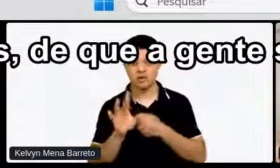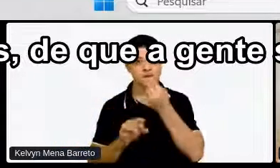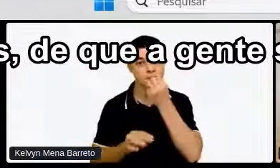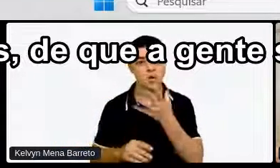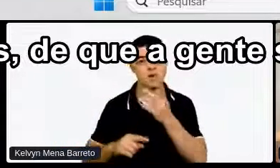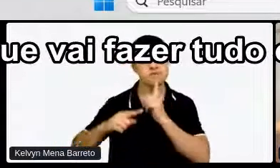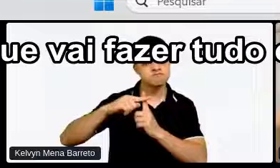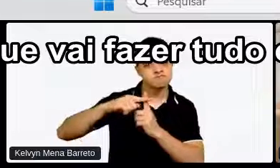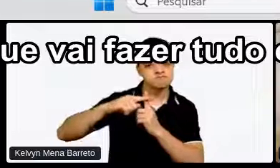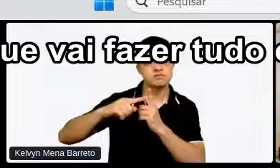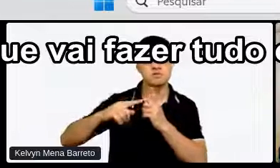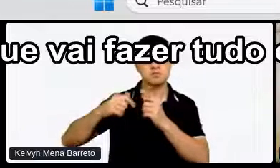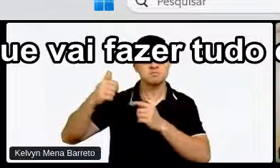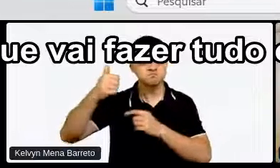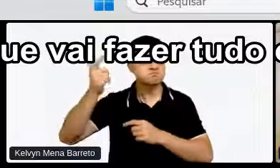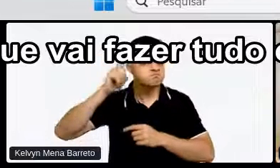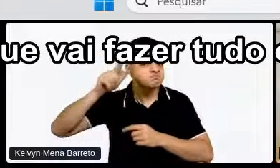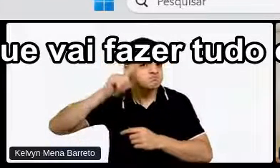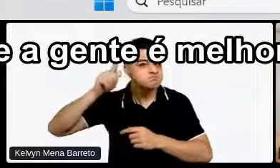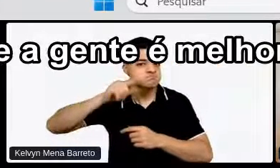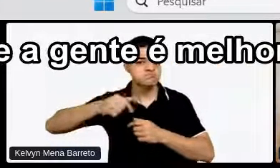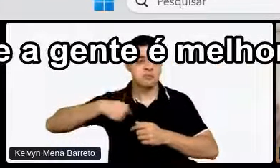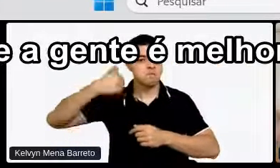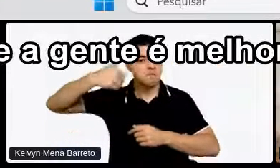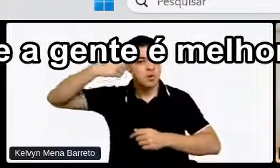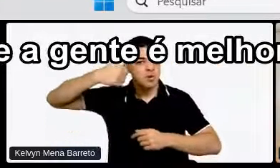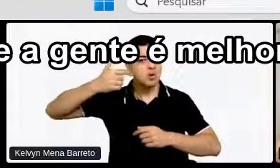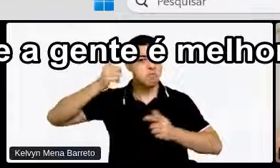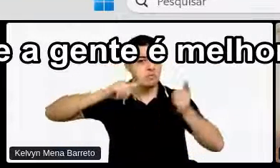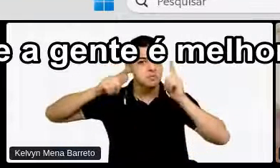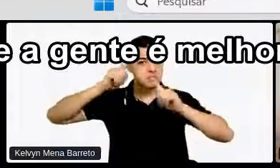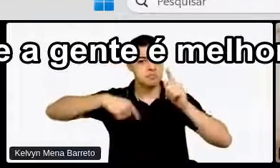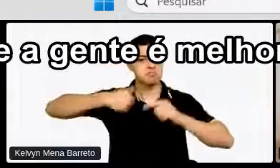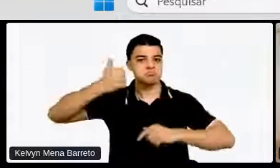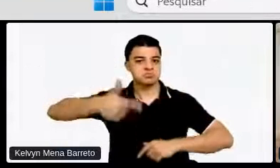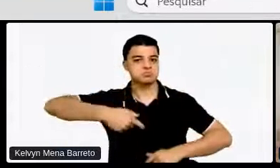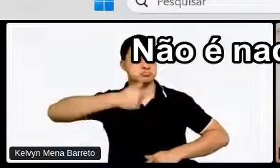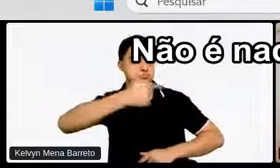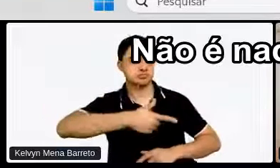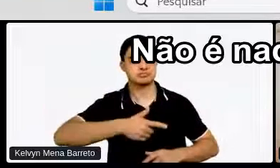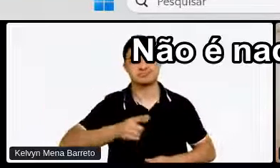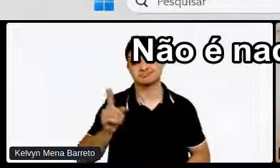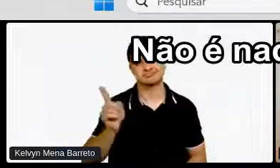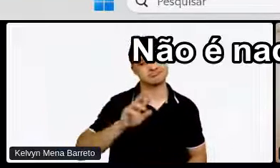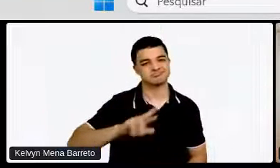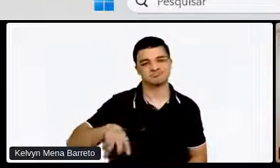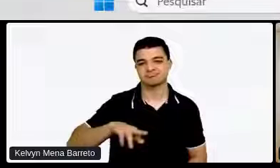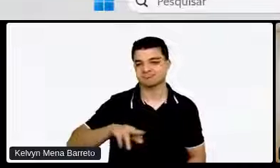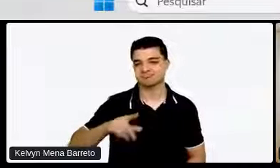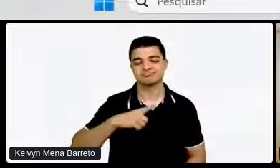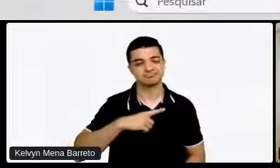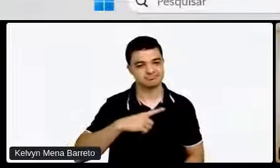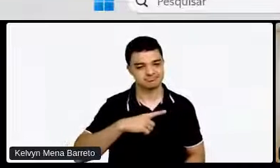vai se dar bem na vida Que vai fazer tudo o melhor possível Que a gente é melhor Que os outros Etc Não é nada disso